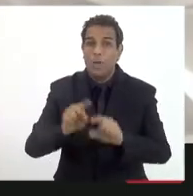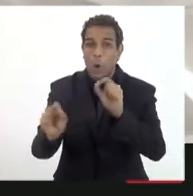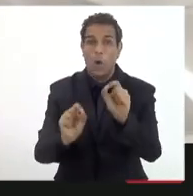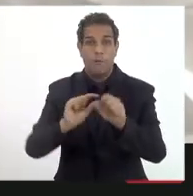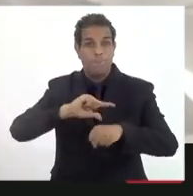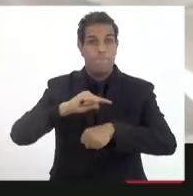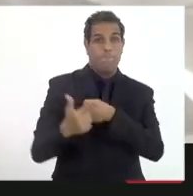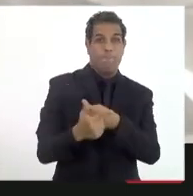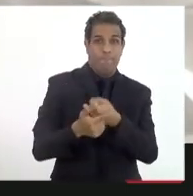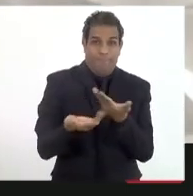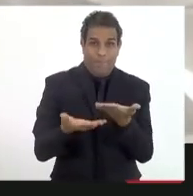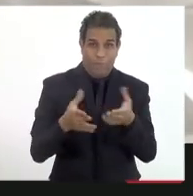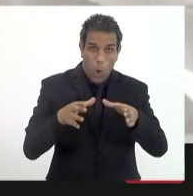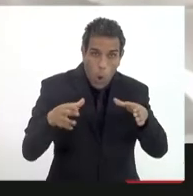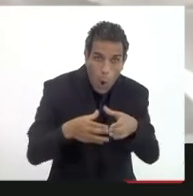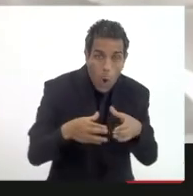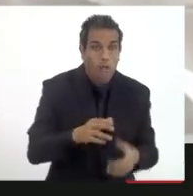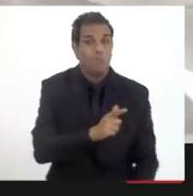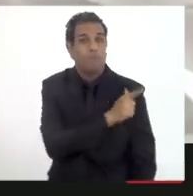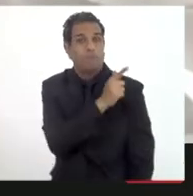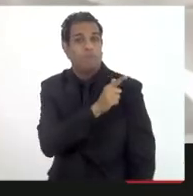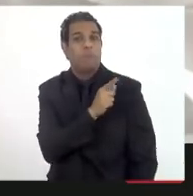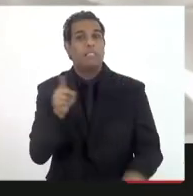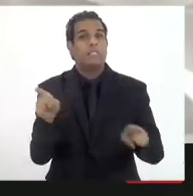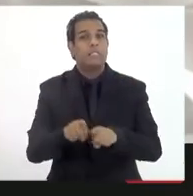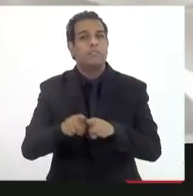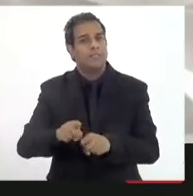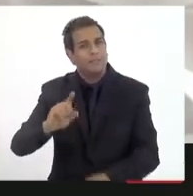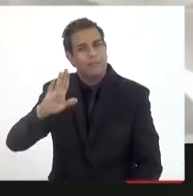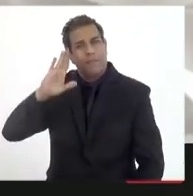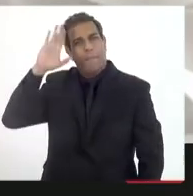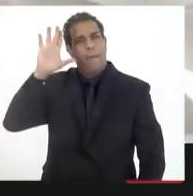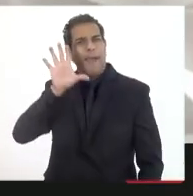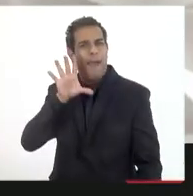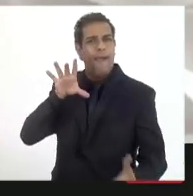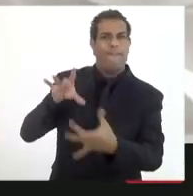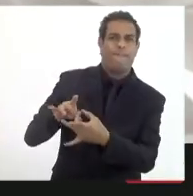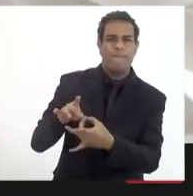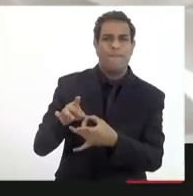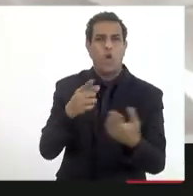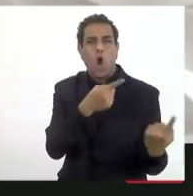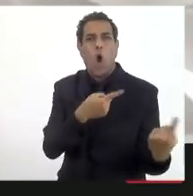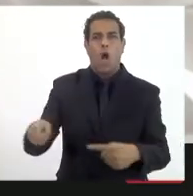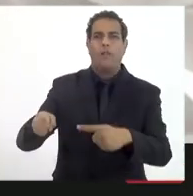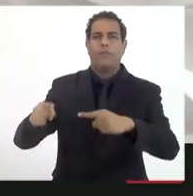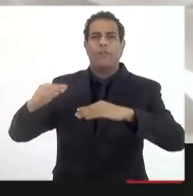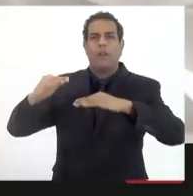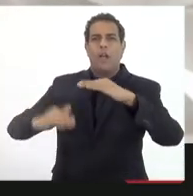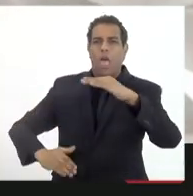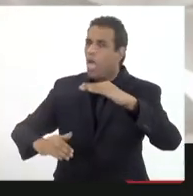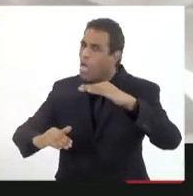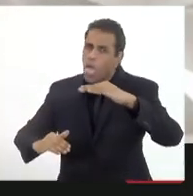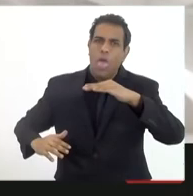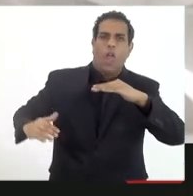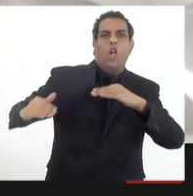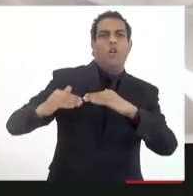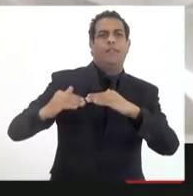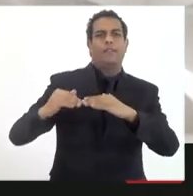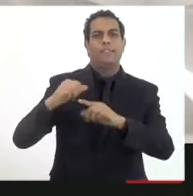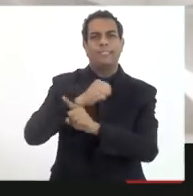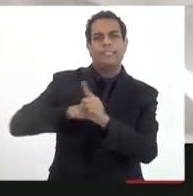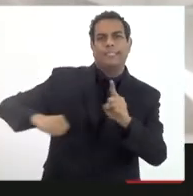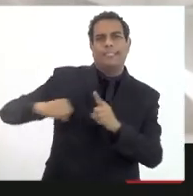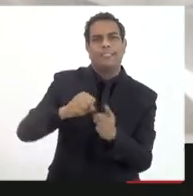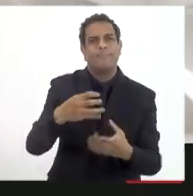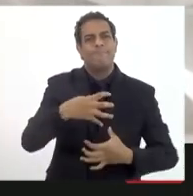função desse fundo é, antes de tudo, o enfrentamento da desigualdade social. Então, sinto